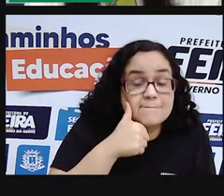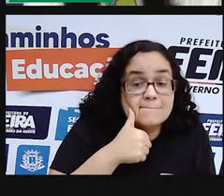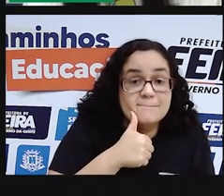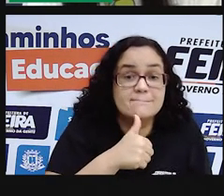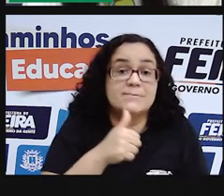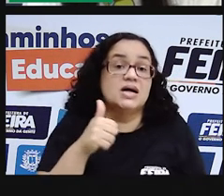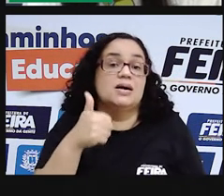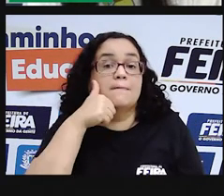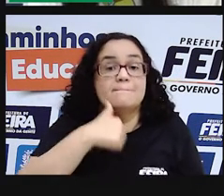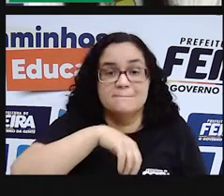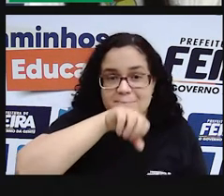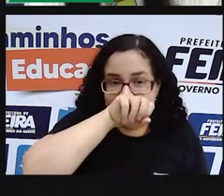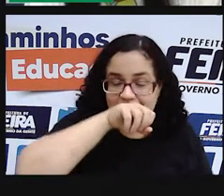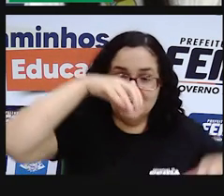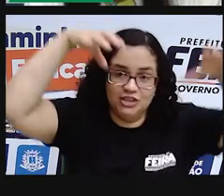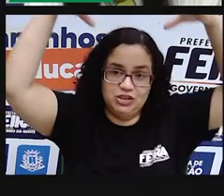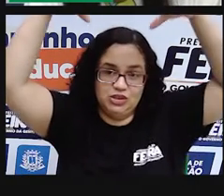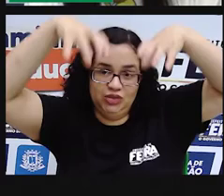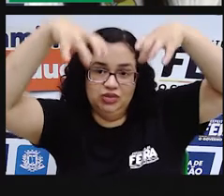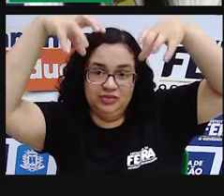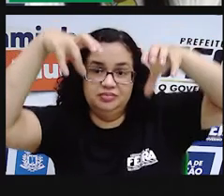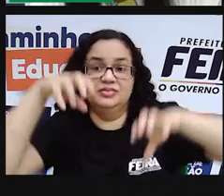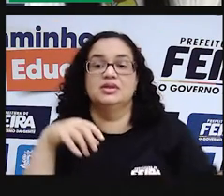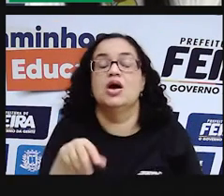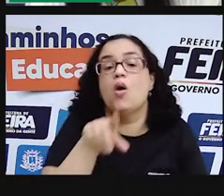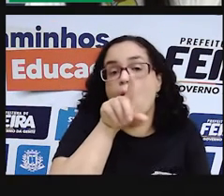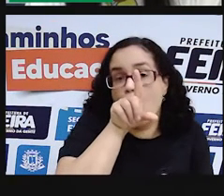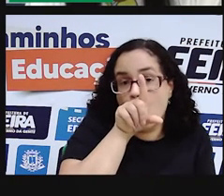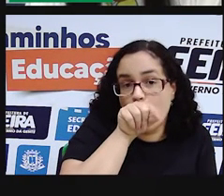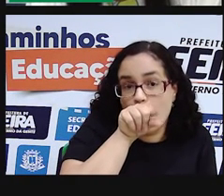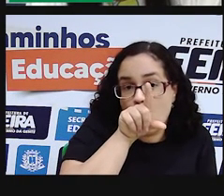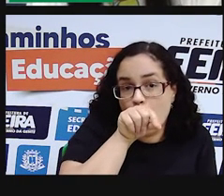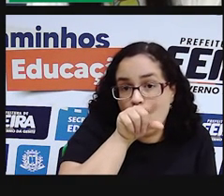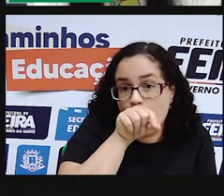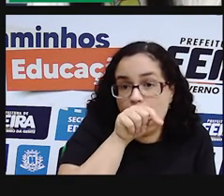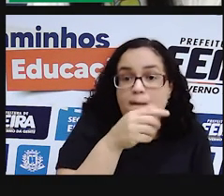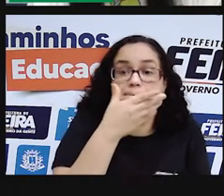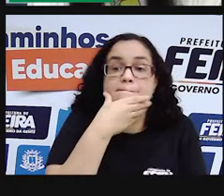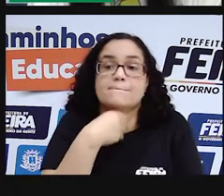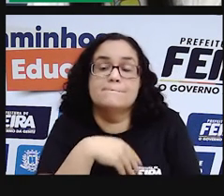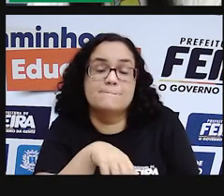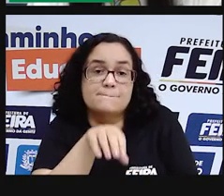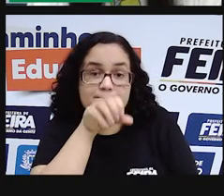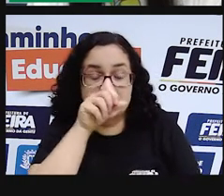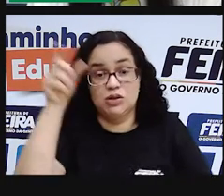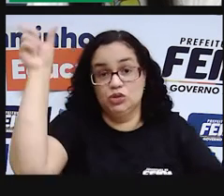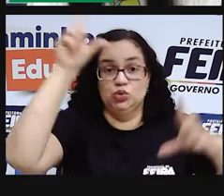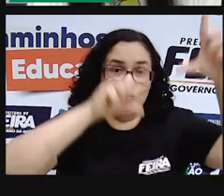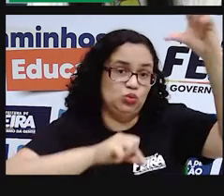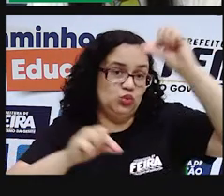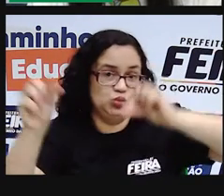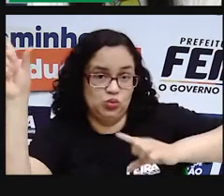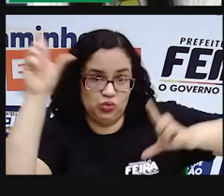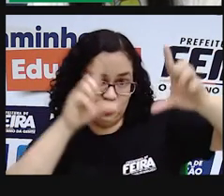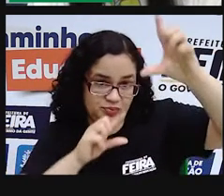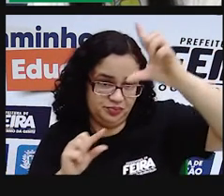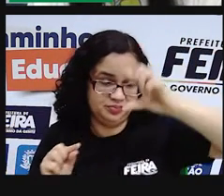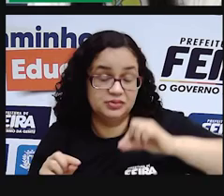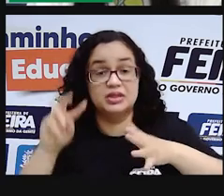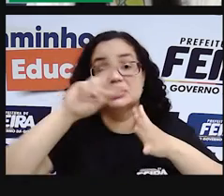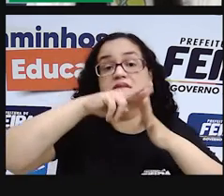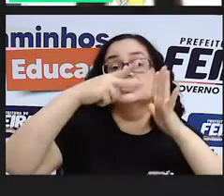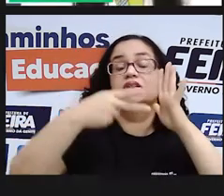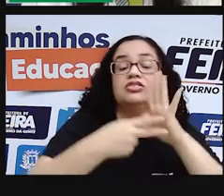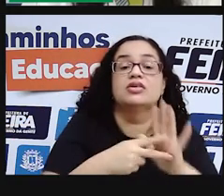Jacamin, que é uma ave ou gênio, pai de muitas estrelas. E japira, que significa